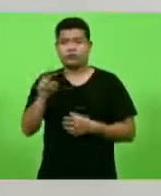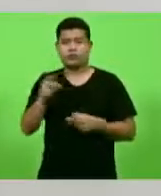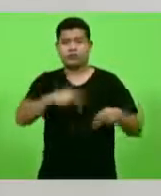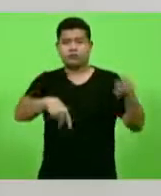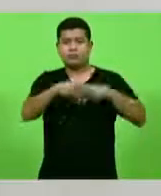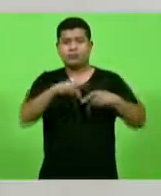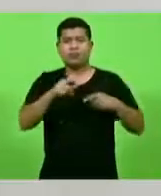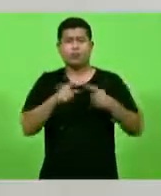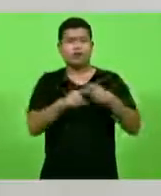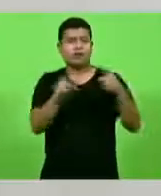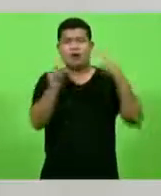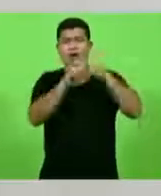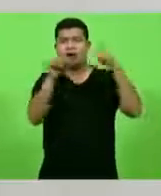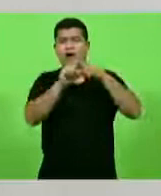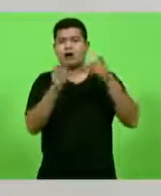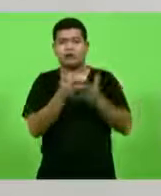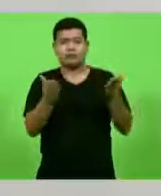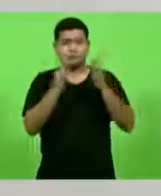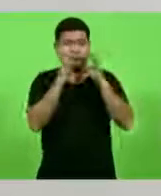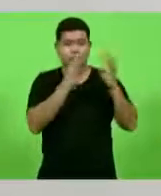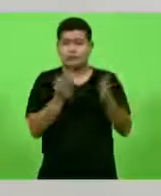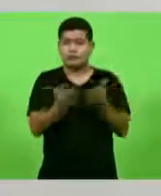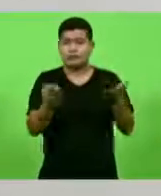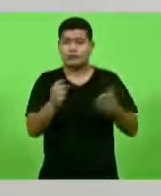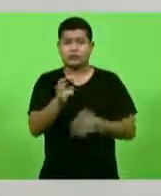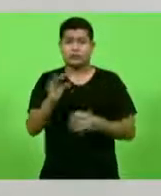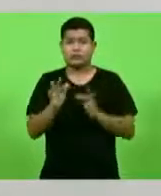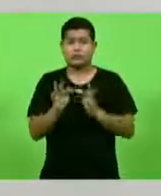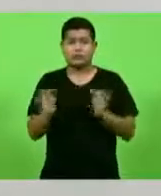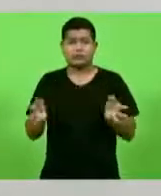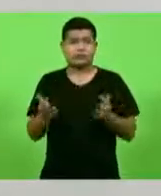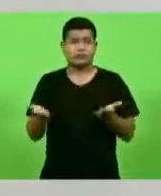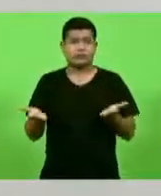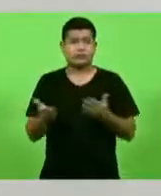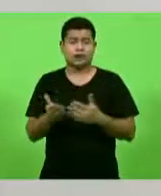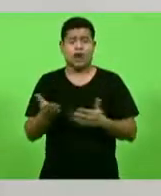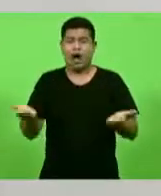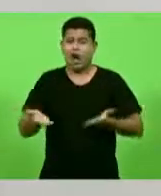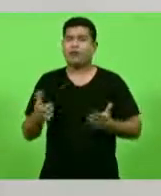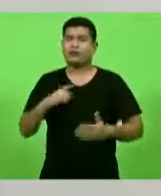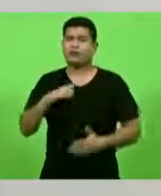Era simples, era só fazer o certo e agora vão ser cobrados.